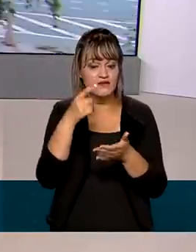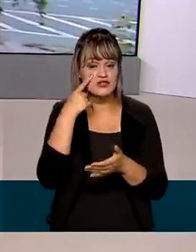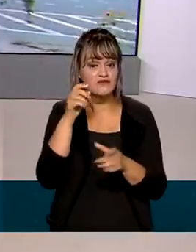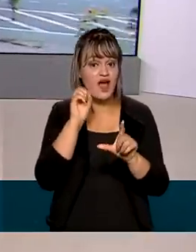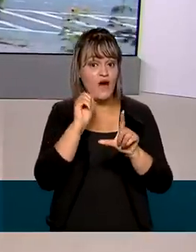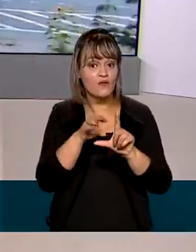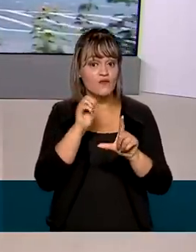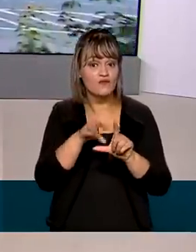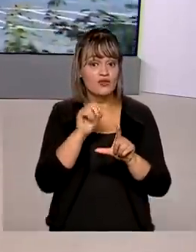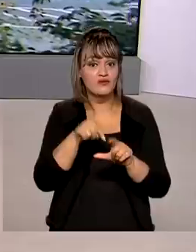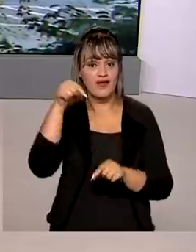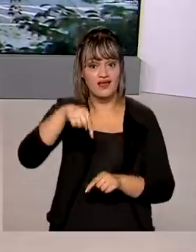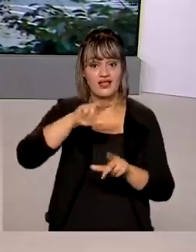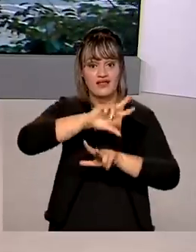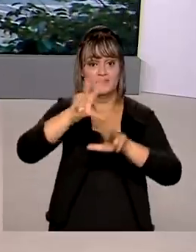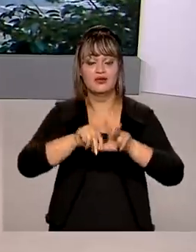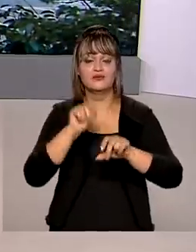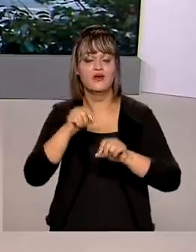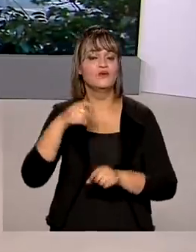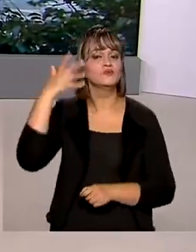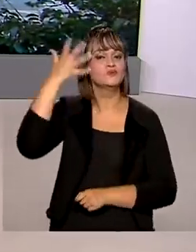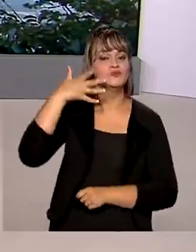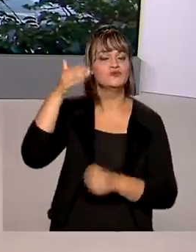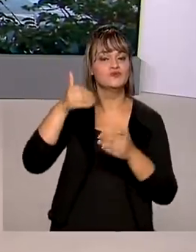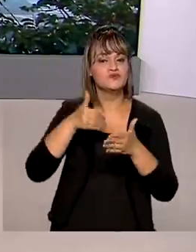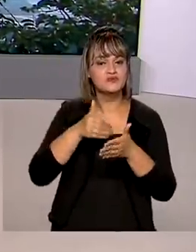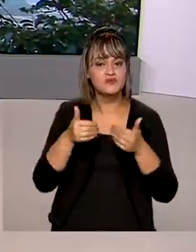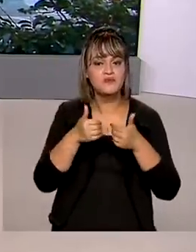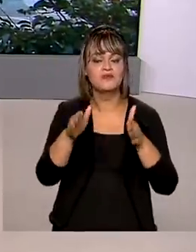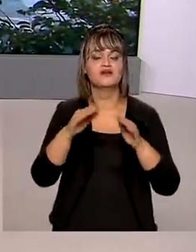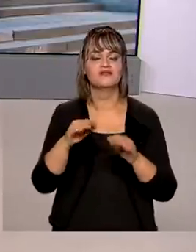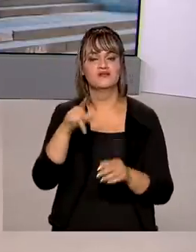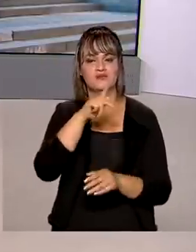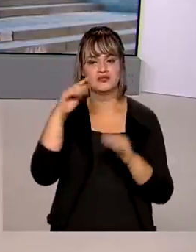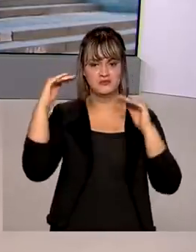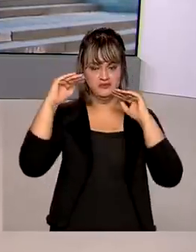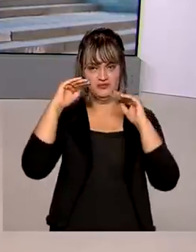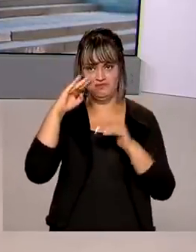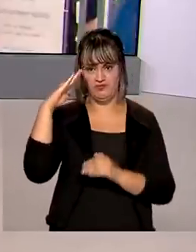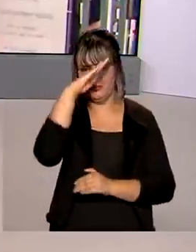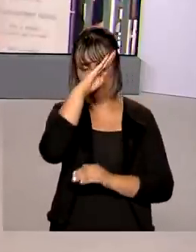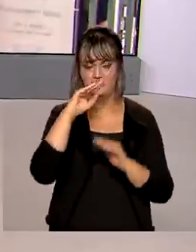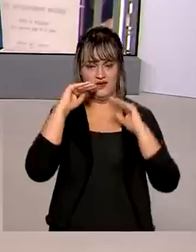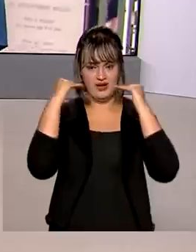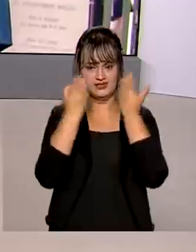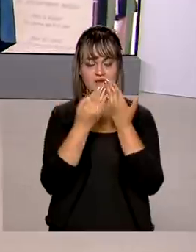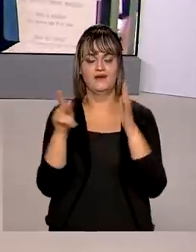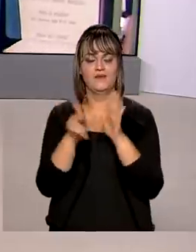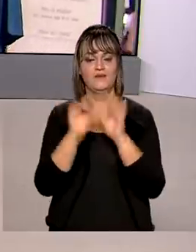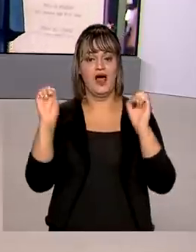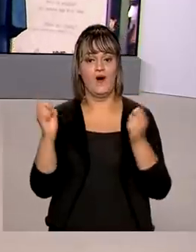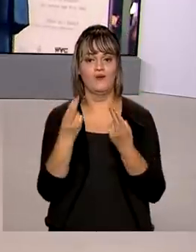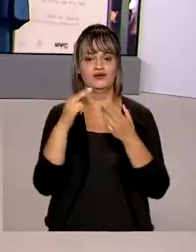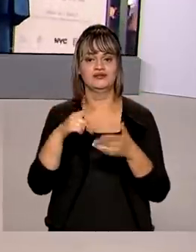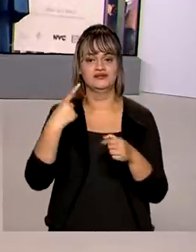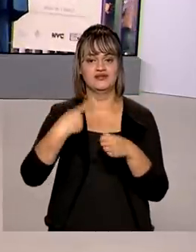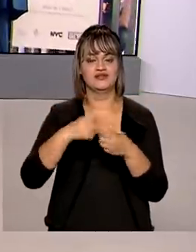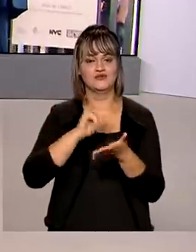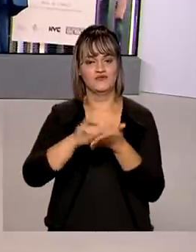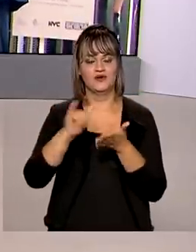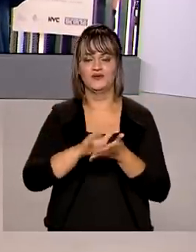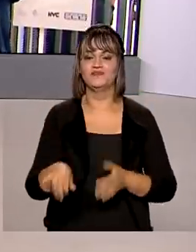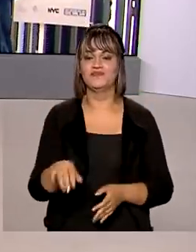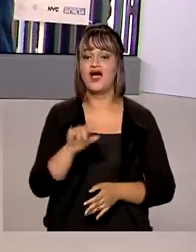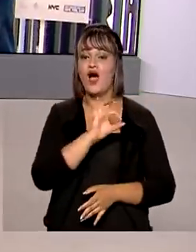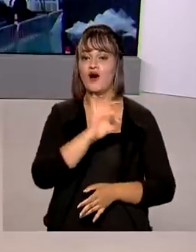você acompanha ao vivo aqui na TV Brasil o discurso de abertura do presidente Jair Bolsonaro na Assembleia Geral da ONU, direto de Nova Iorque. Uma